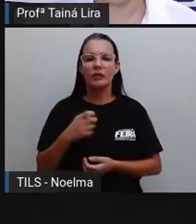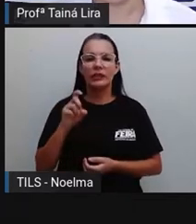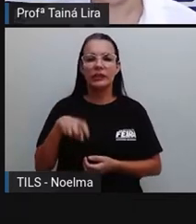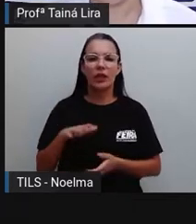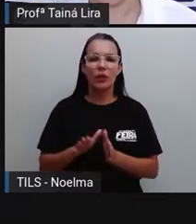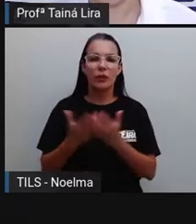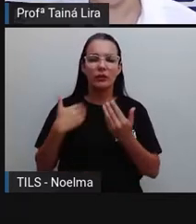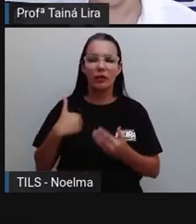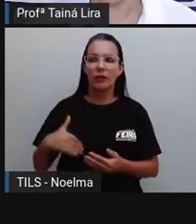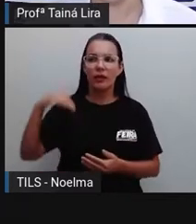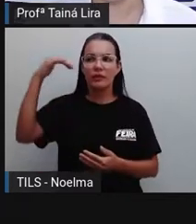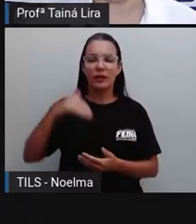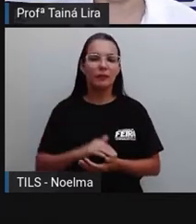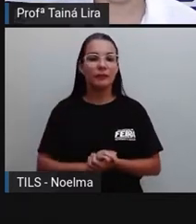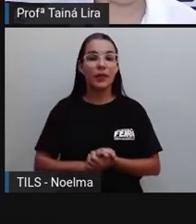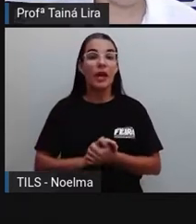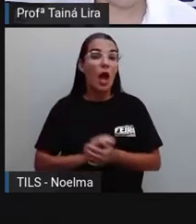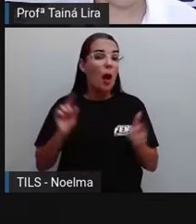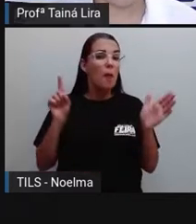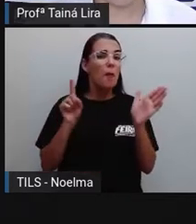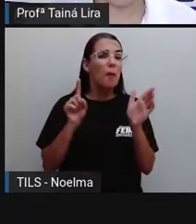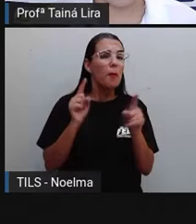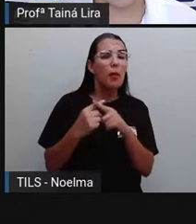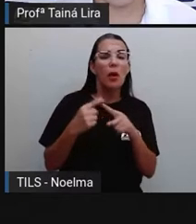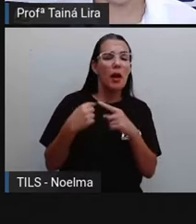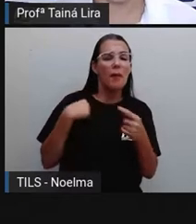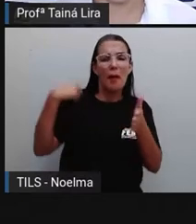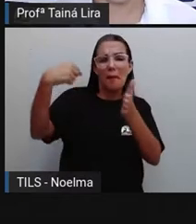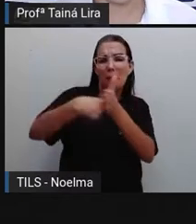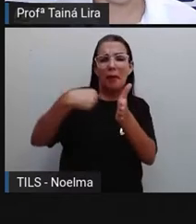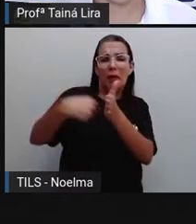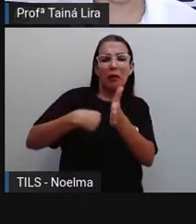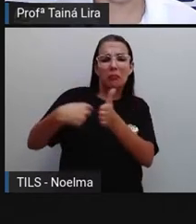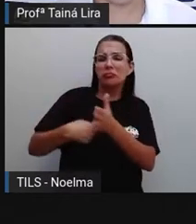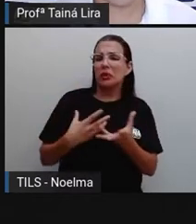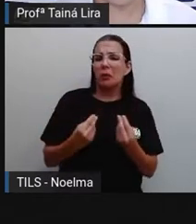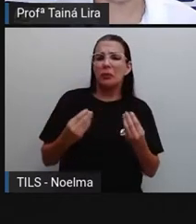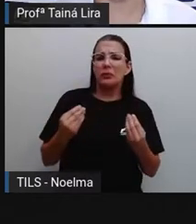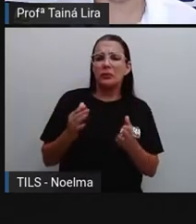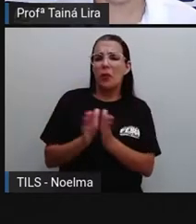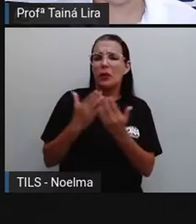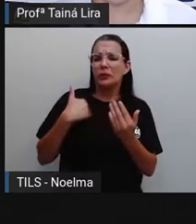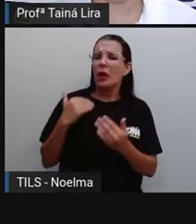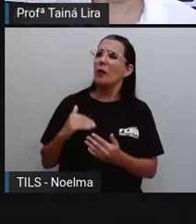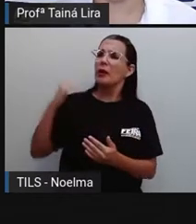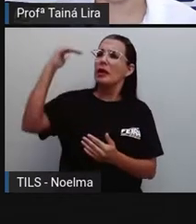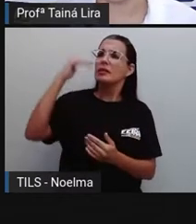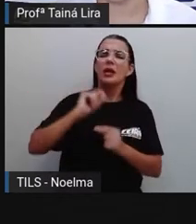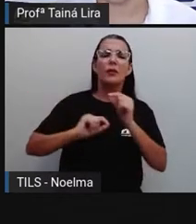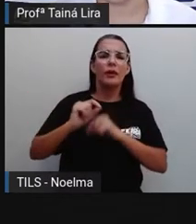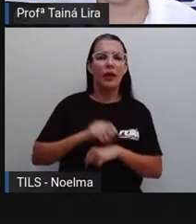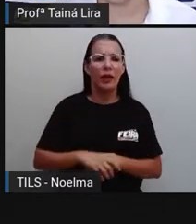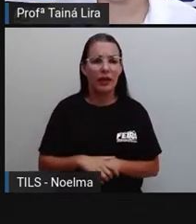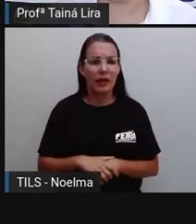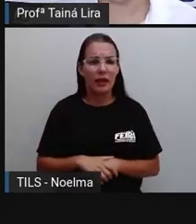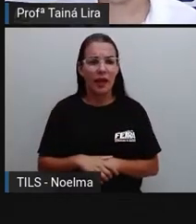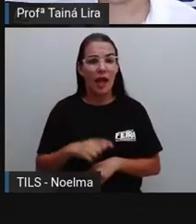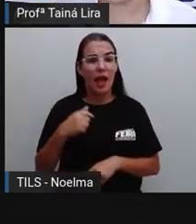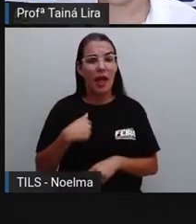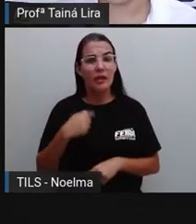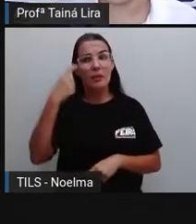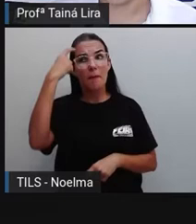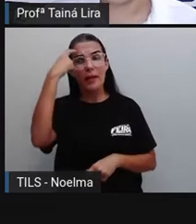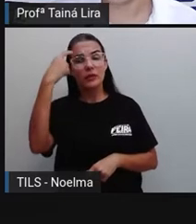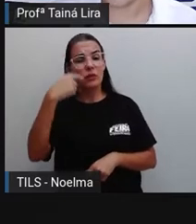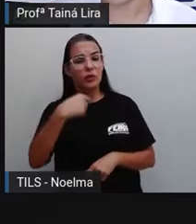me perguntam tanto? O que você quando crescer? O que eles pensam de mim é o que eu quero saber. Gente